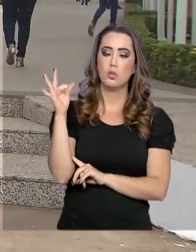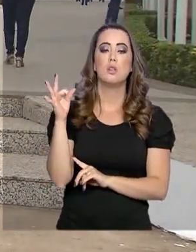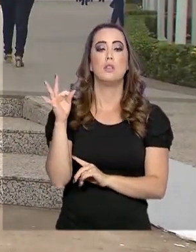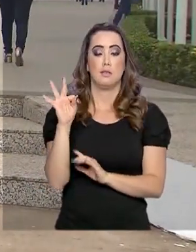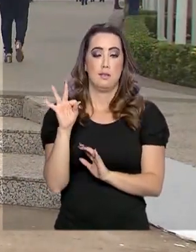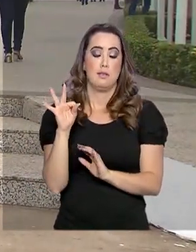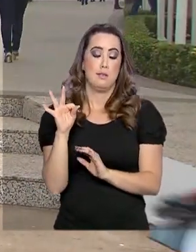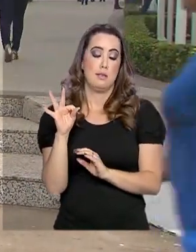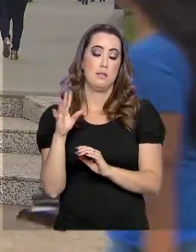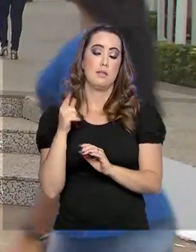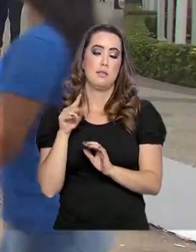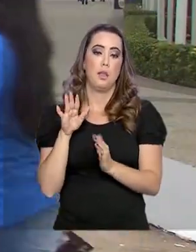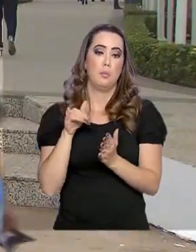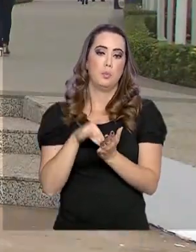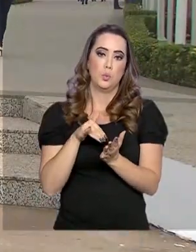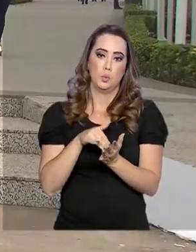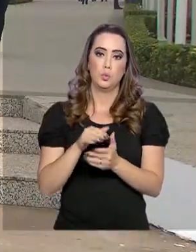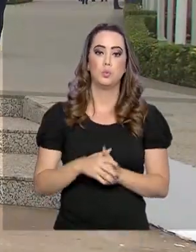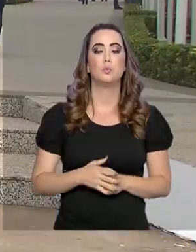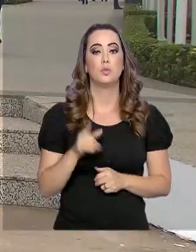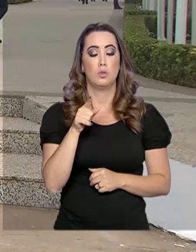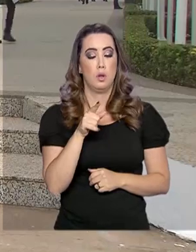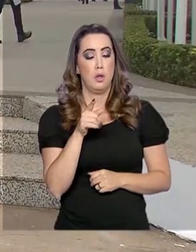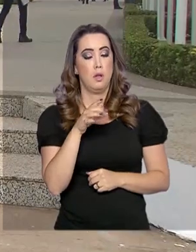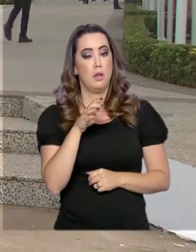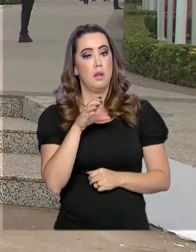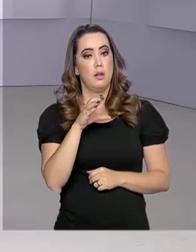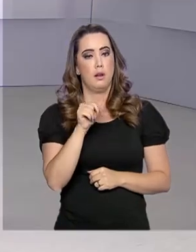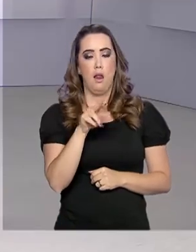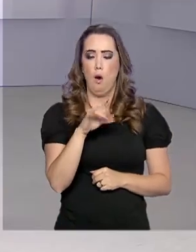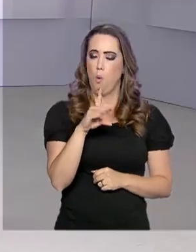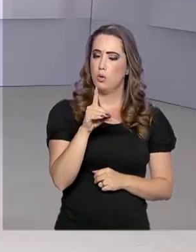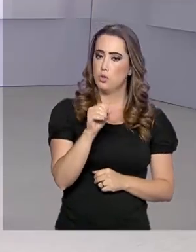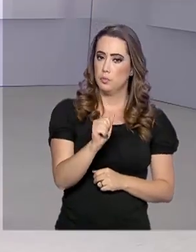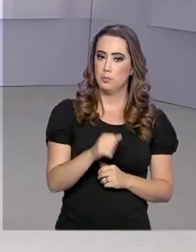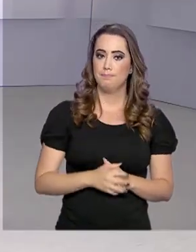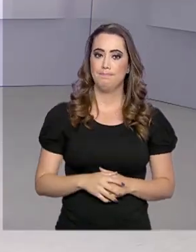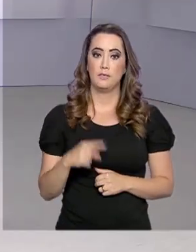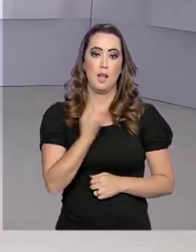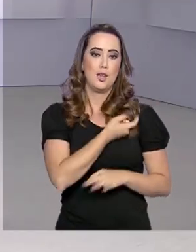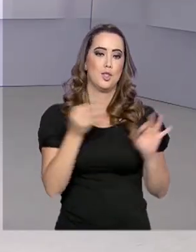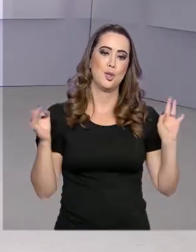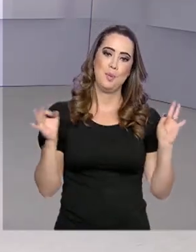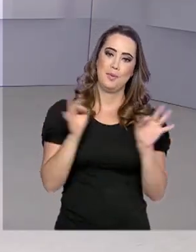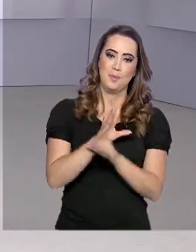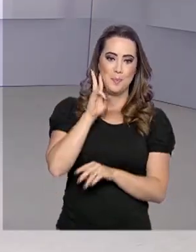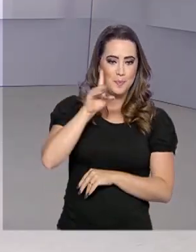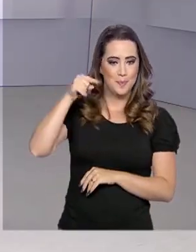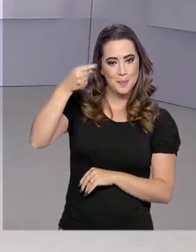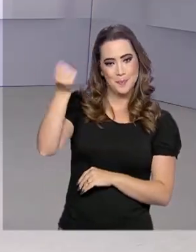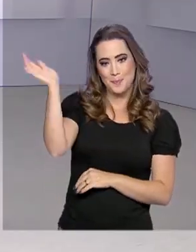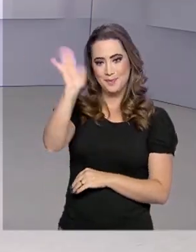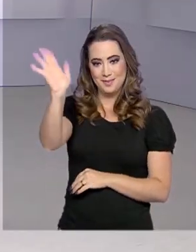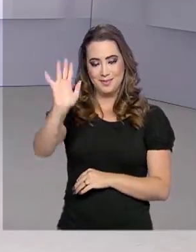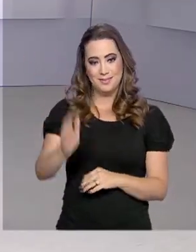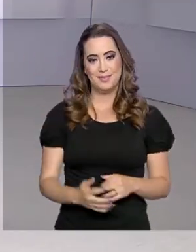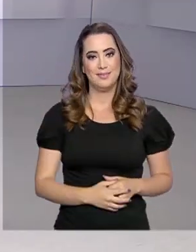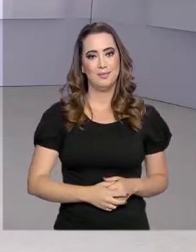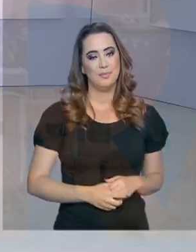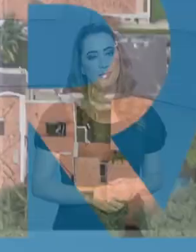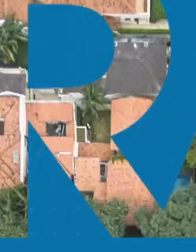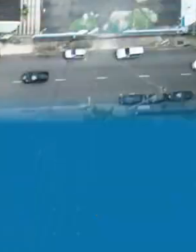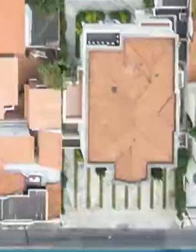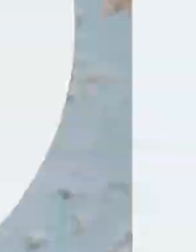De Porto Velho, Cláudia Boiunga, para o governo agora. E a gente fica por aqui. Nos vemos na próxima edição. Até lá!